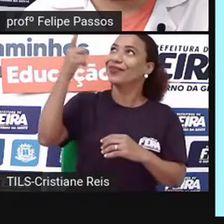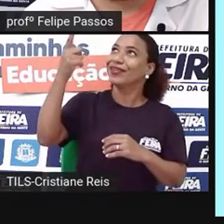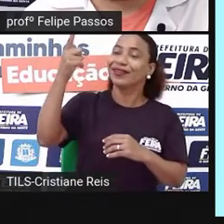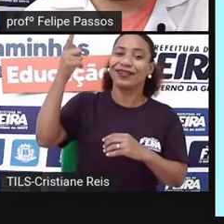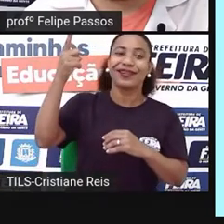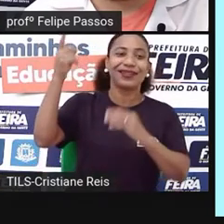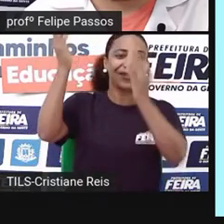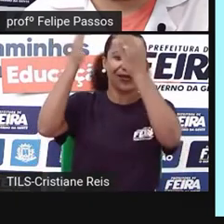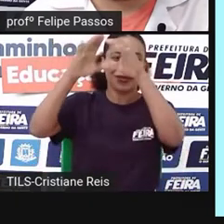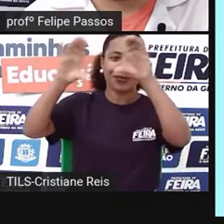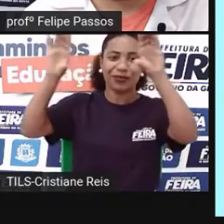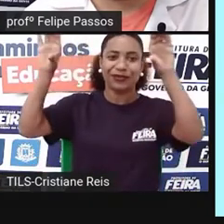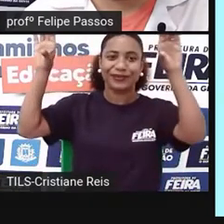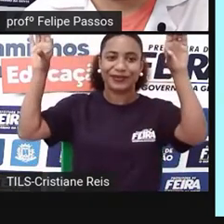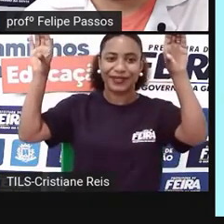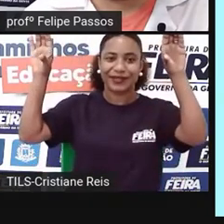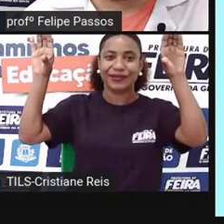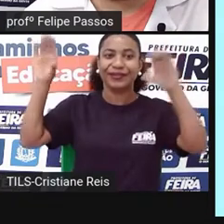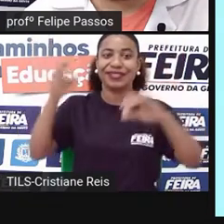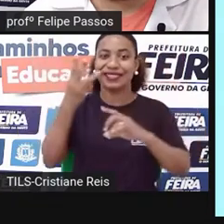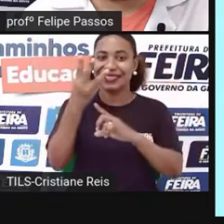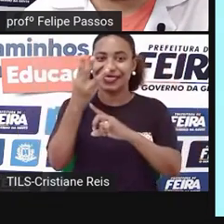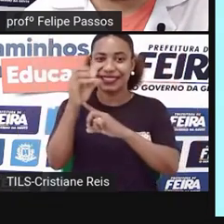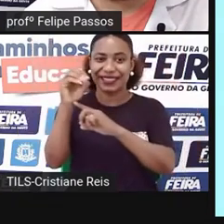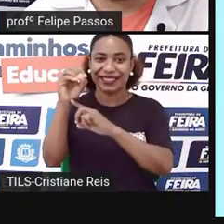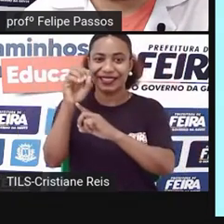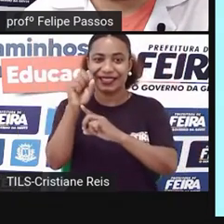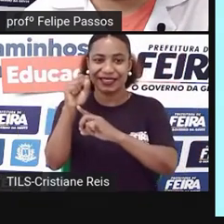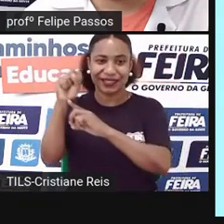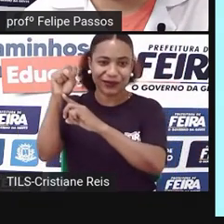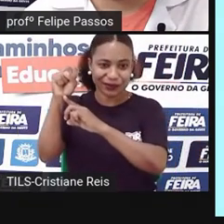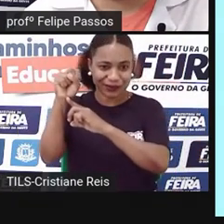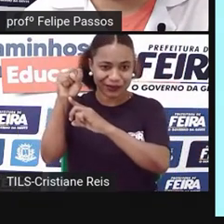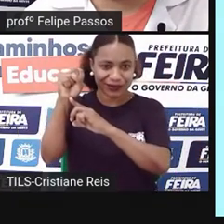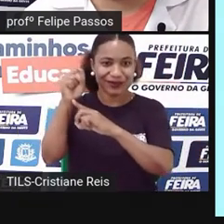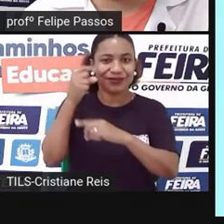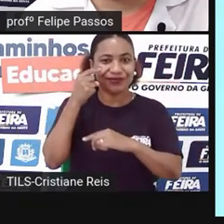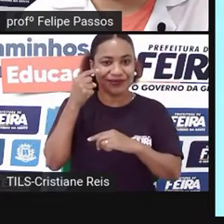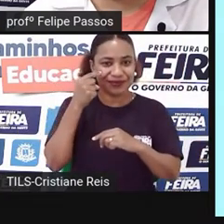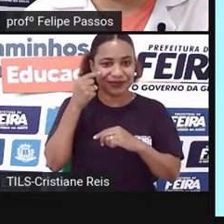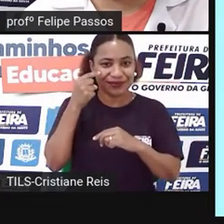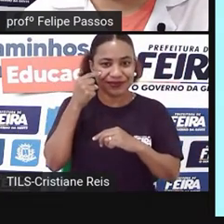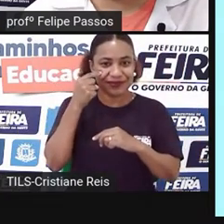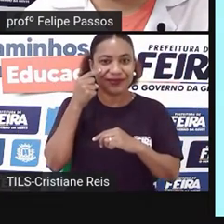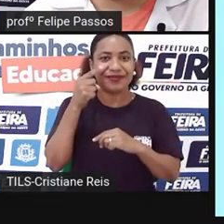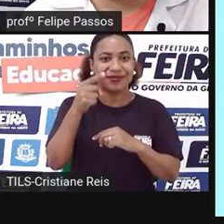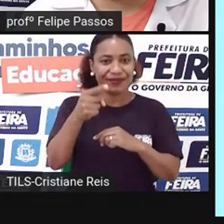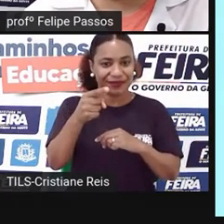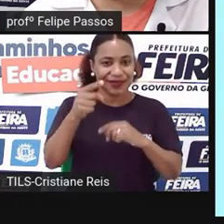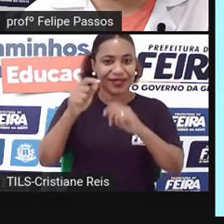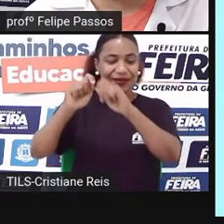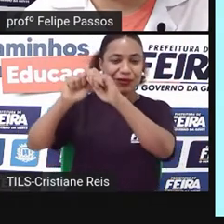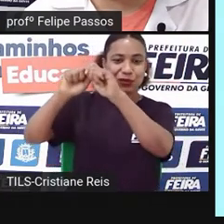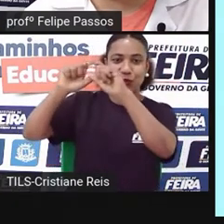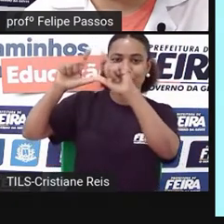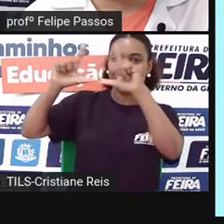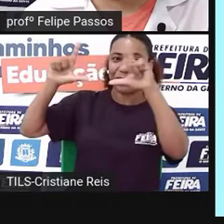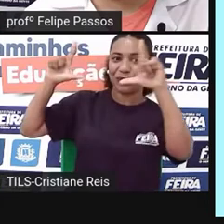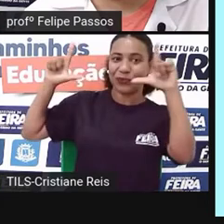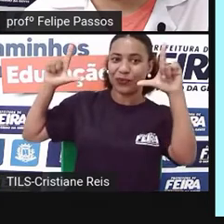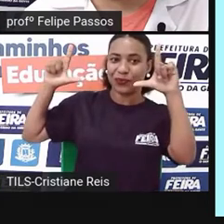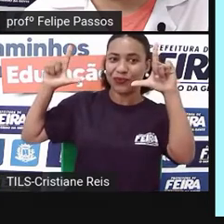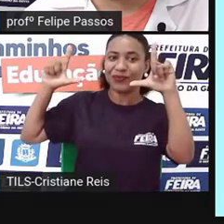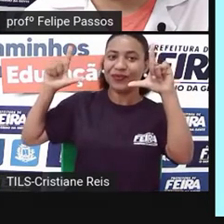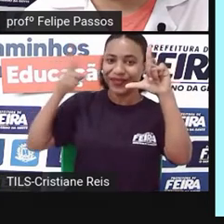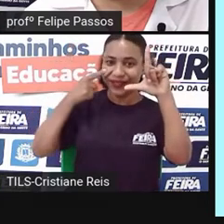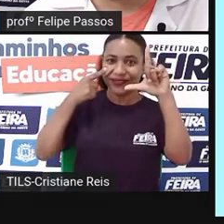usei, demorou 30 segundos para ser feita, eu estou com o meu diafragma todo aberto, mas como a velocidade ela é muito